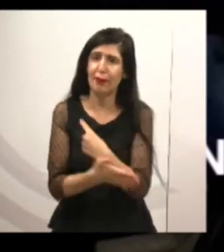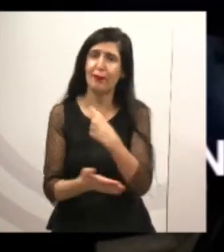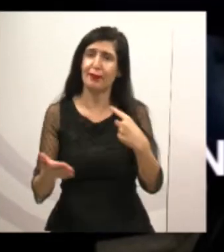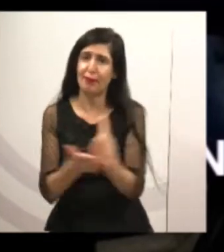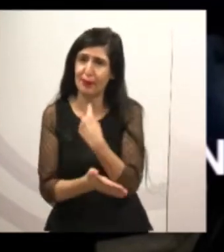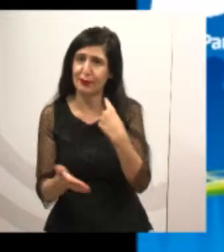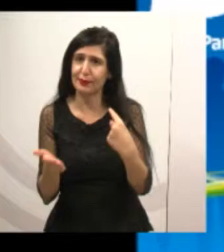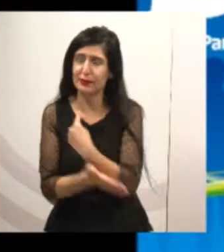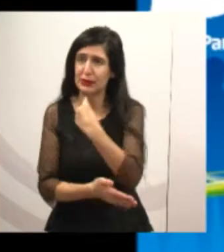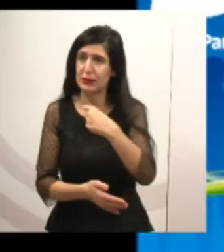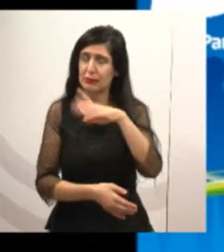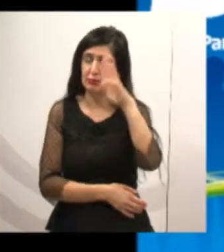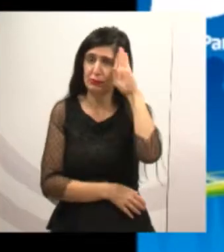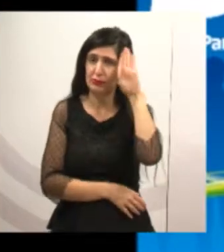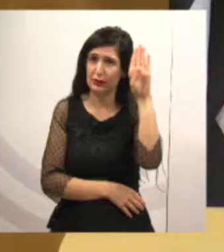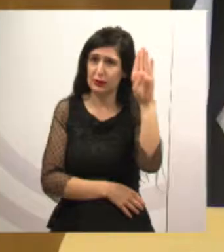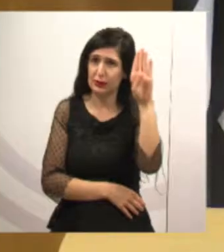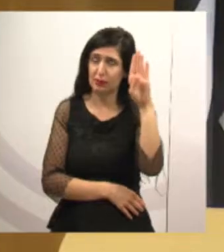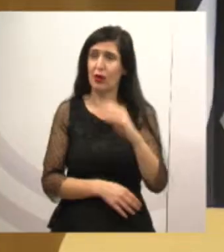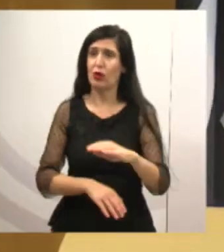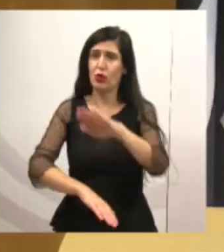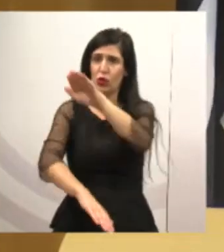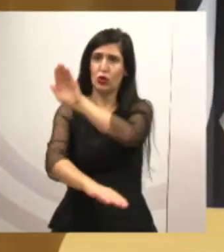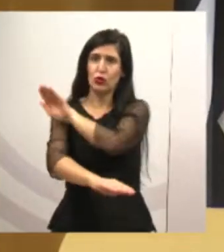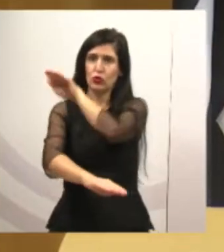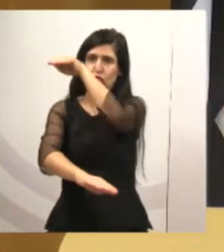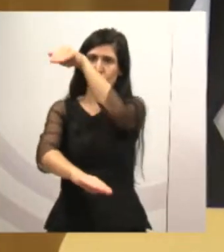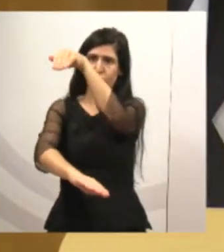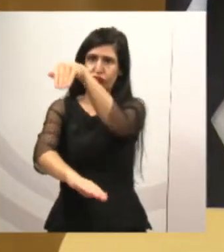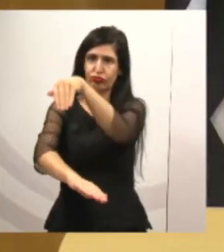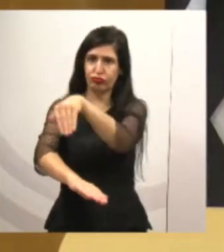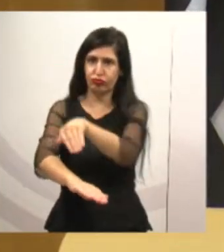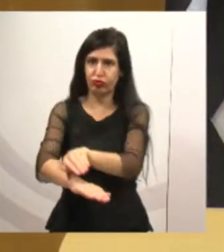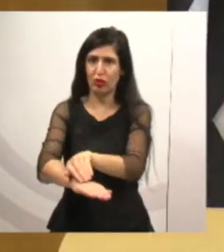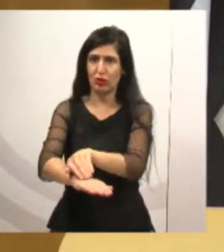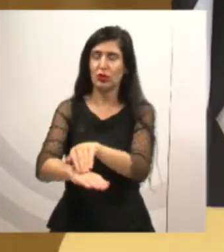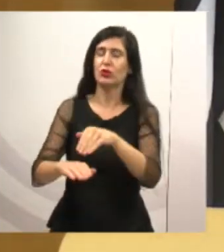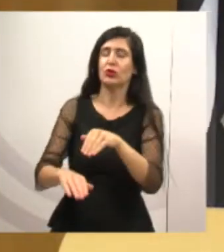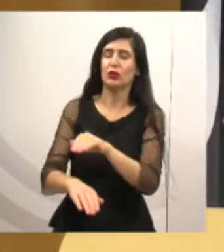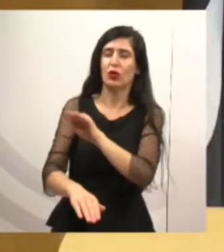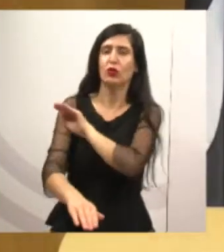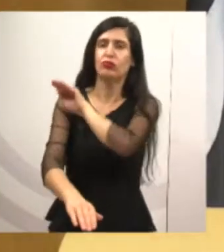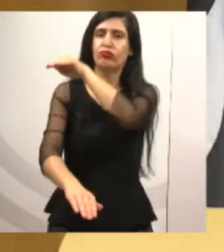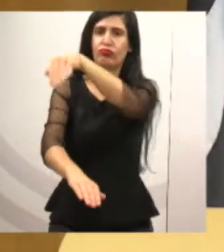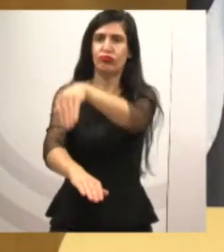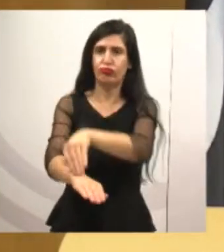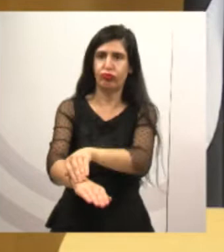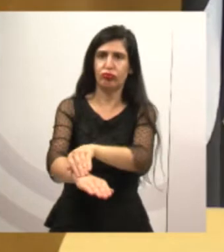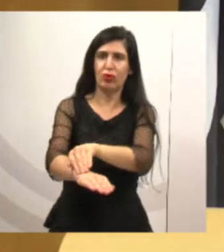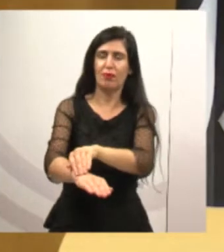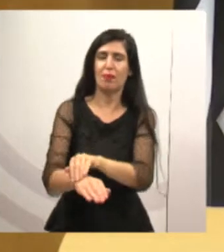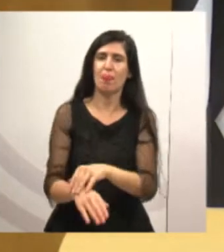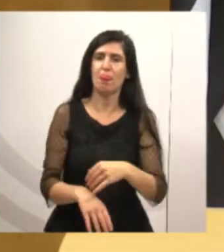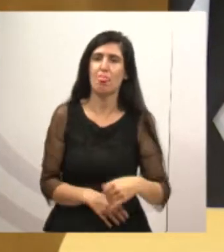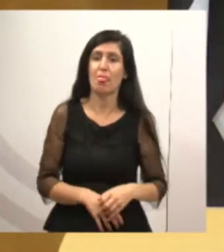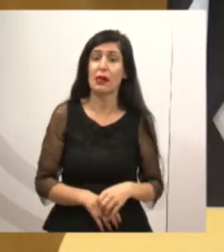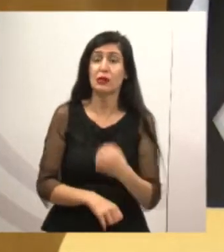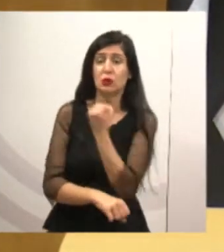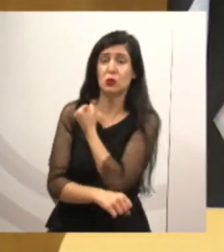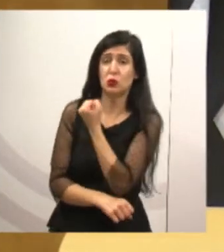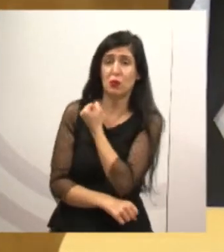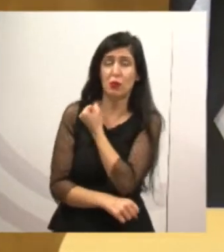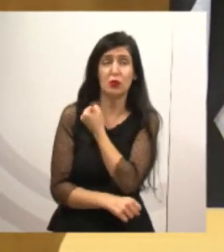Principalmente as implantações das lombadas, os redutores de velocidades. E aí o secretário me disse que já está concluída aí